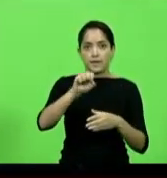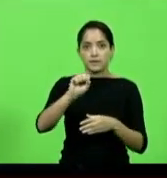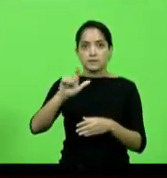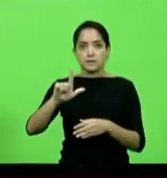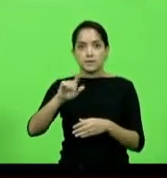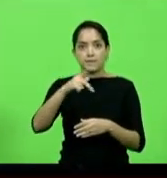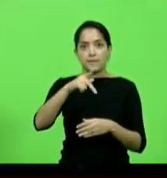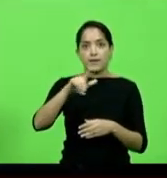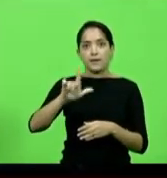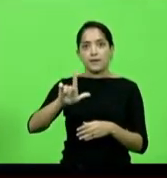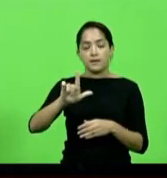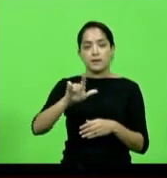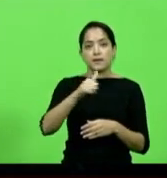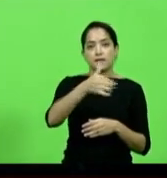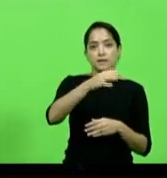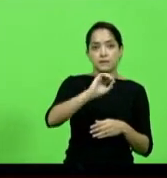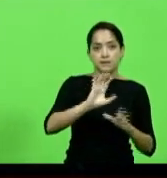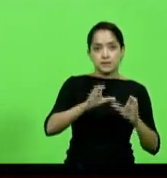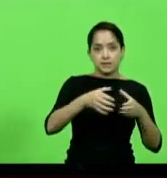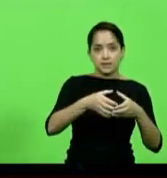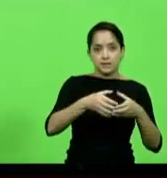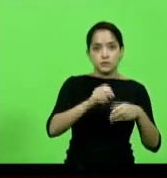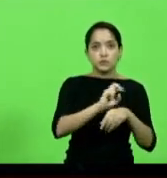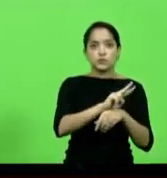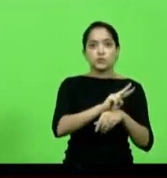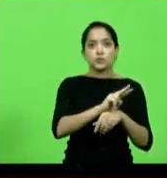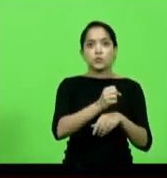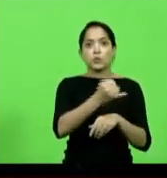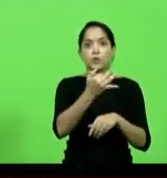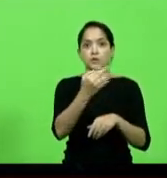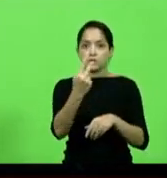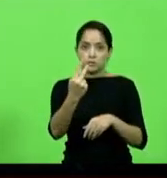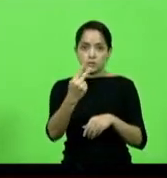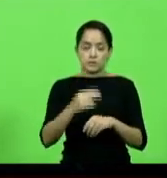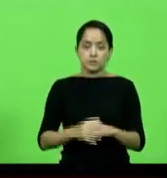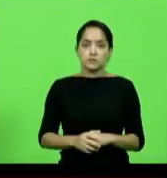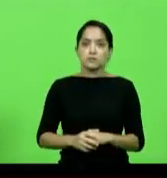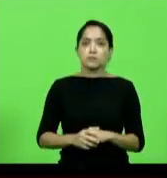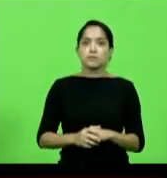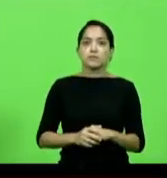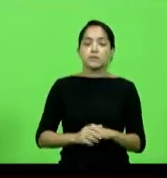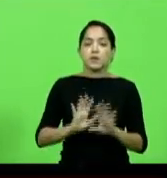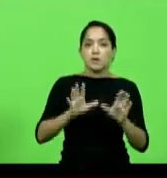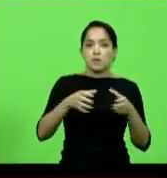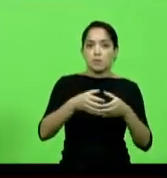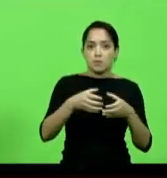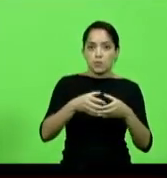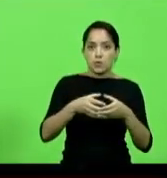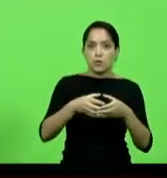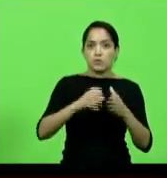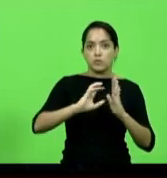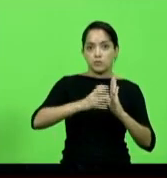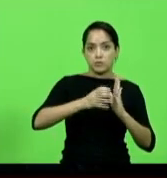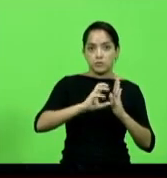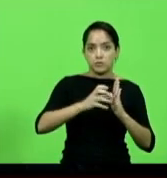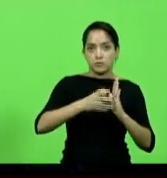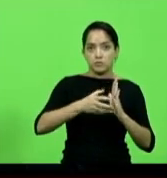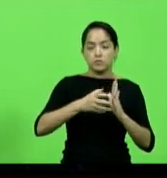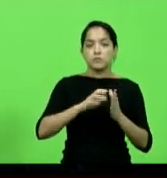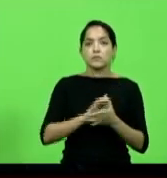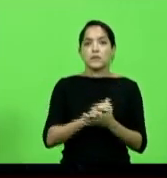e PL, dez membros, número de vagas, duas. Bloco Social Democrático Republicano,